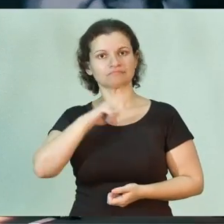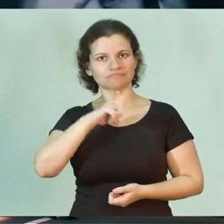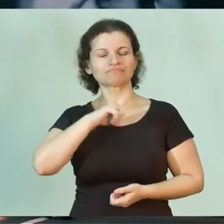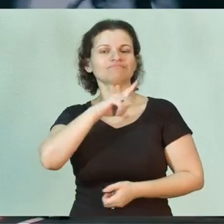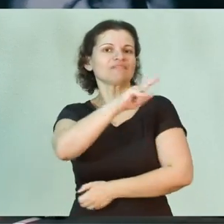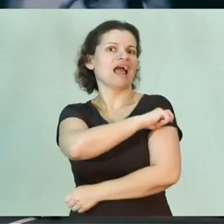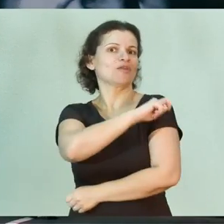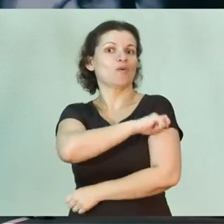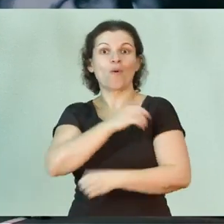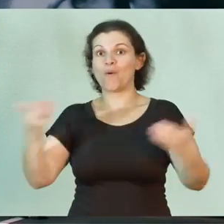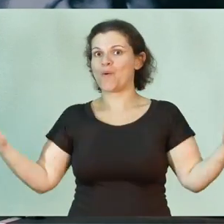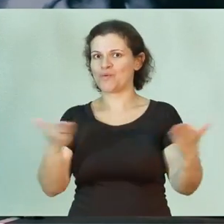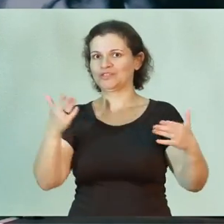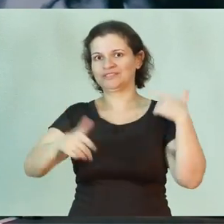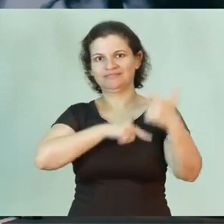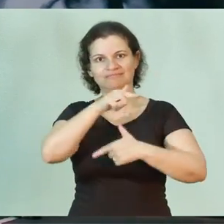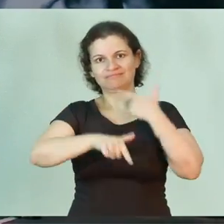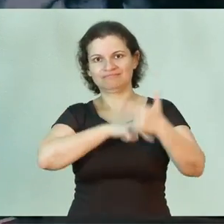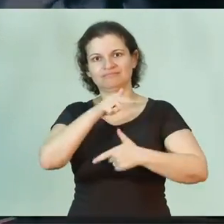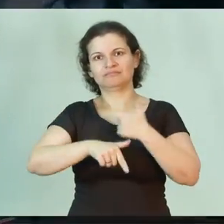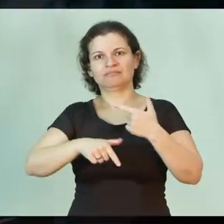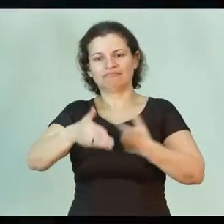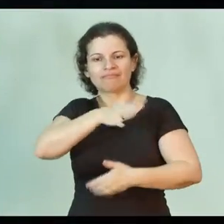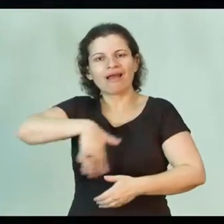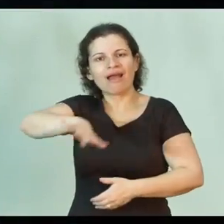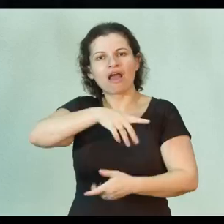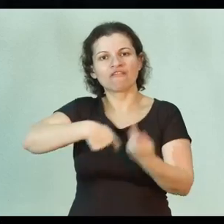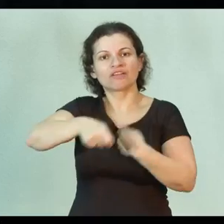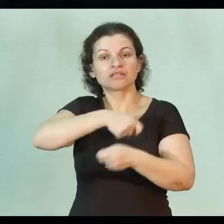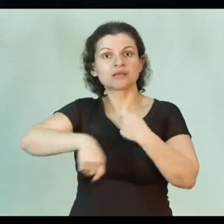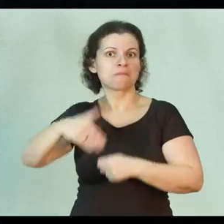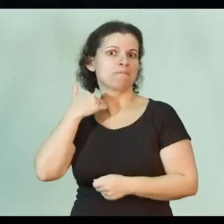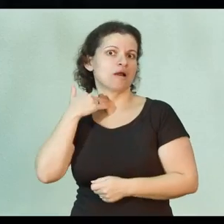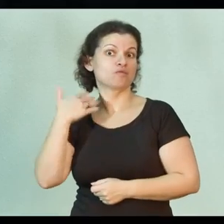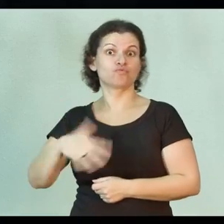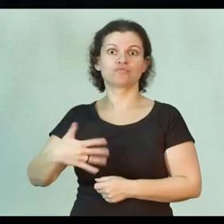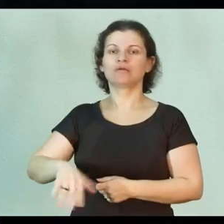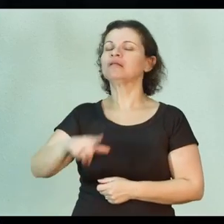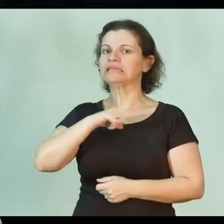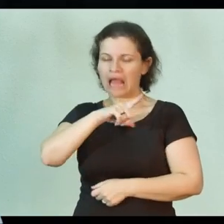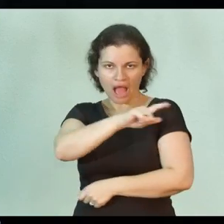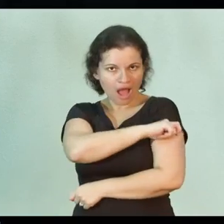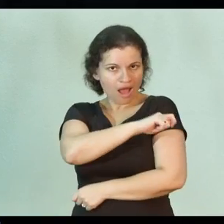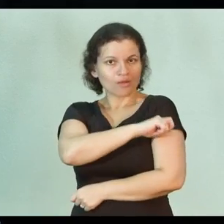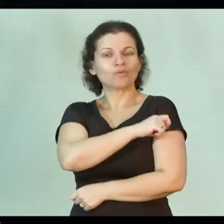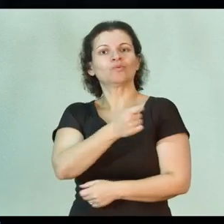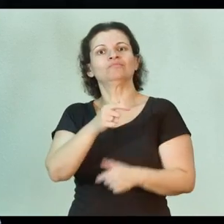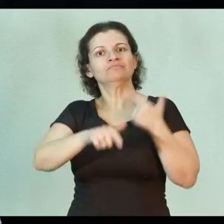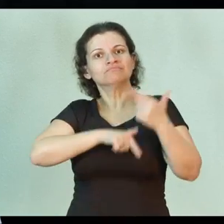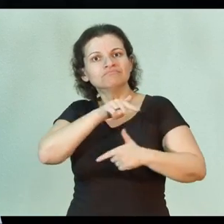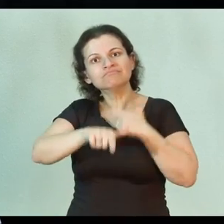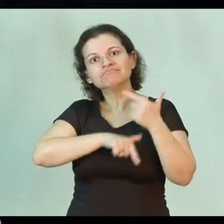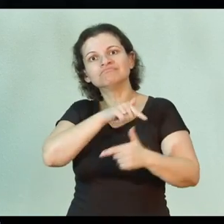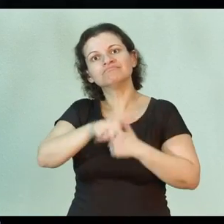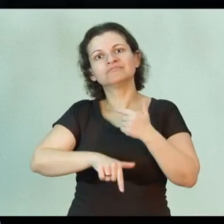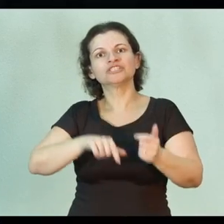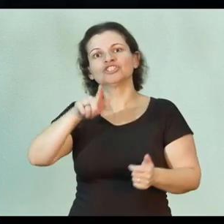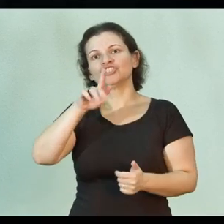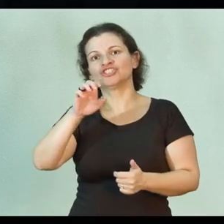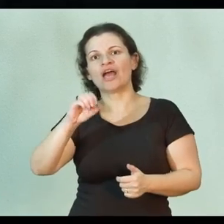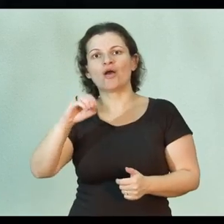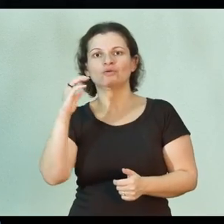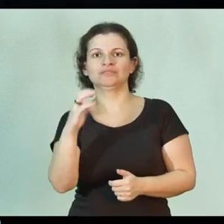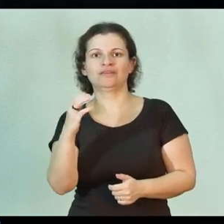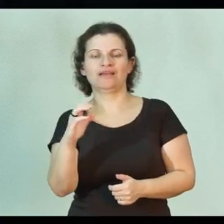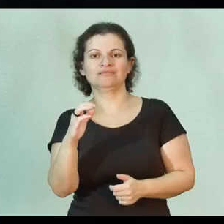Nós temos alunos que hoje trabalham no mercado financeiro, em grandes bancos. Temos alunos que trabalham com